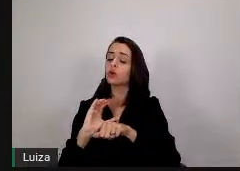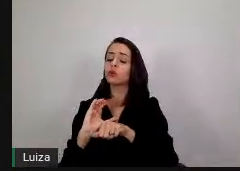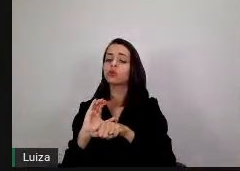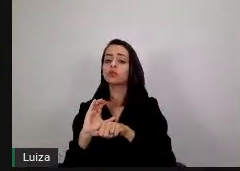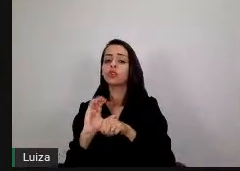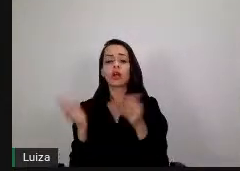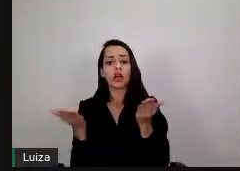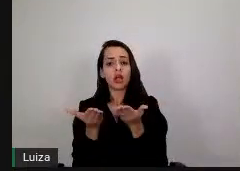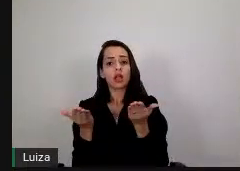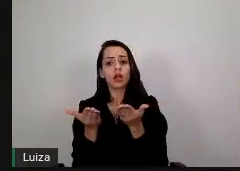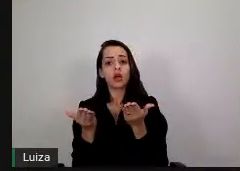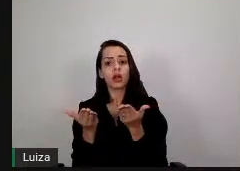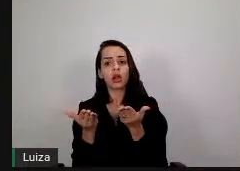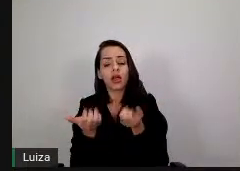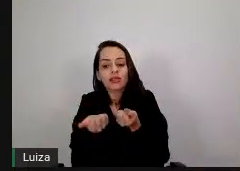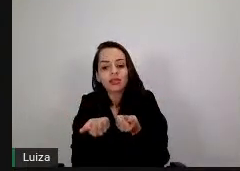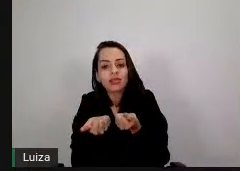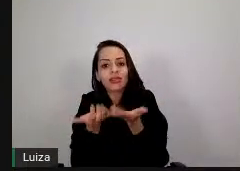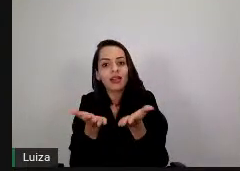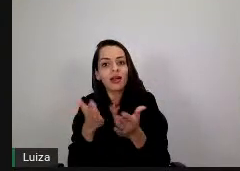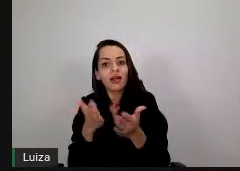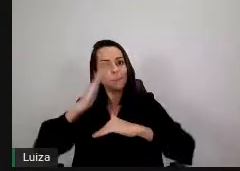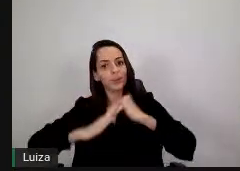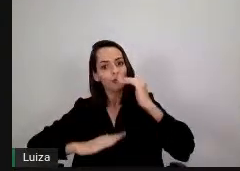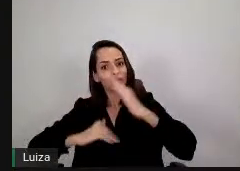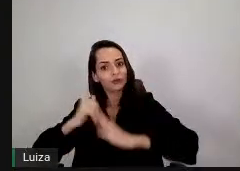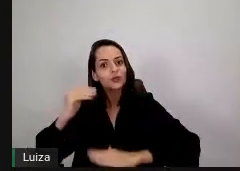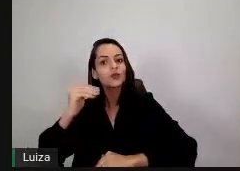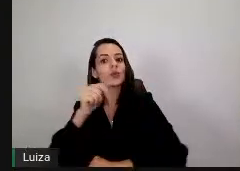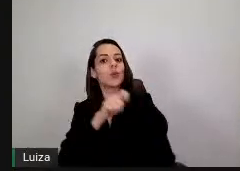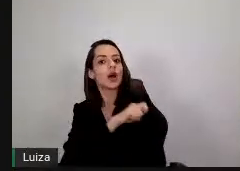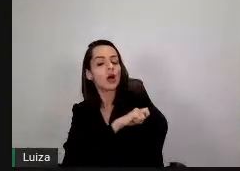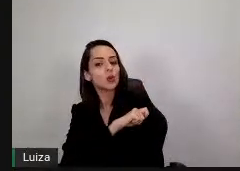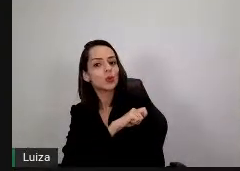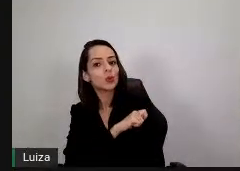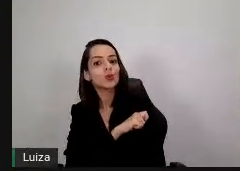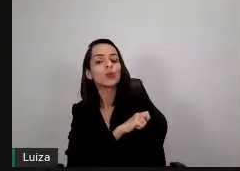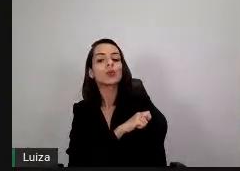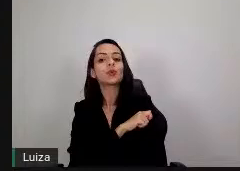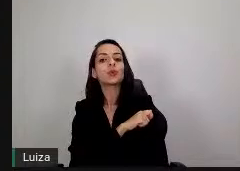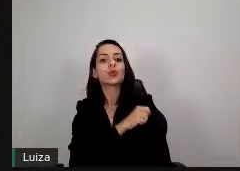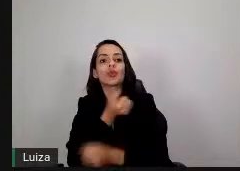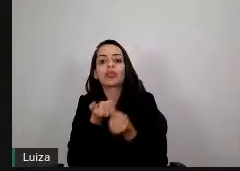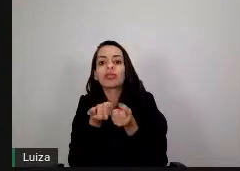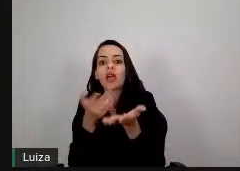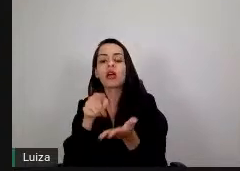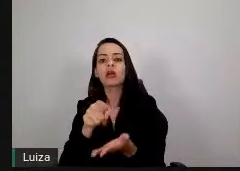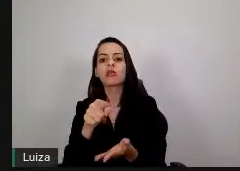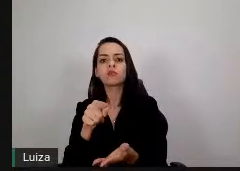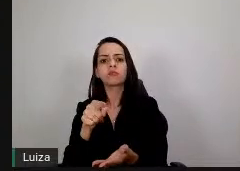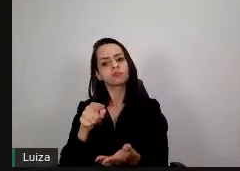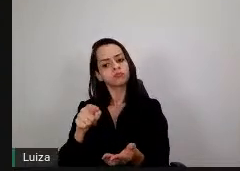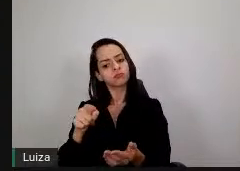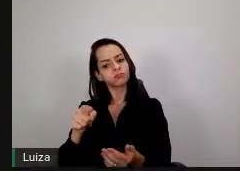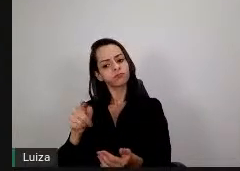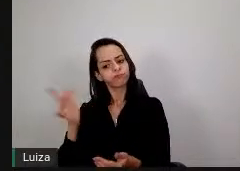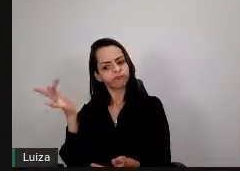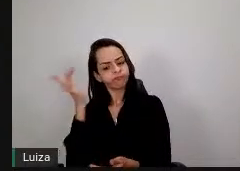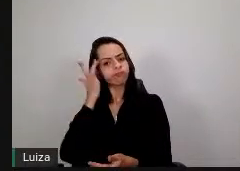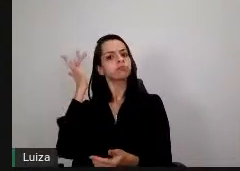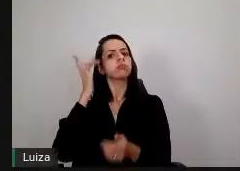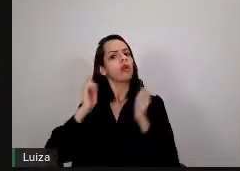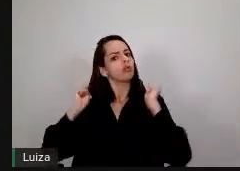empoderar os profissionais, os estudantes, e tornar de forma